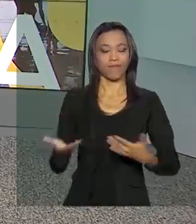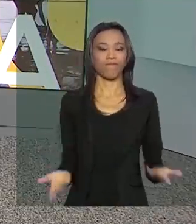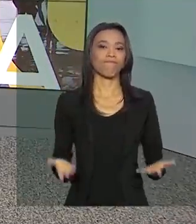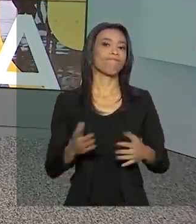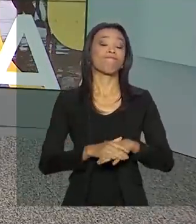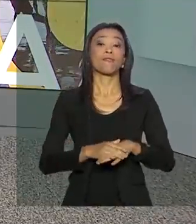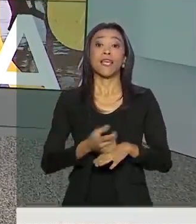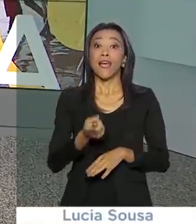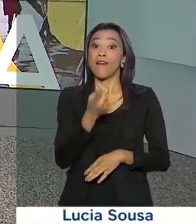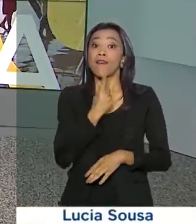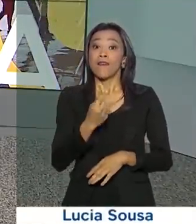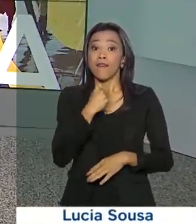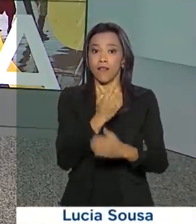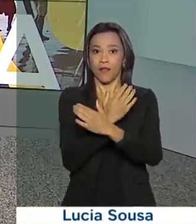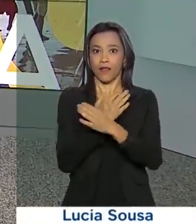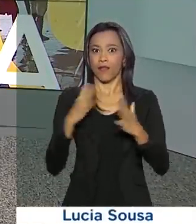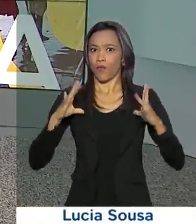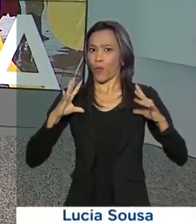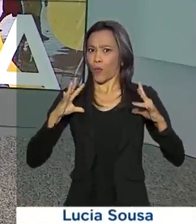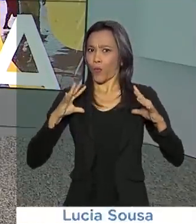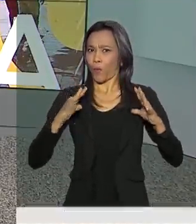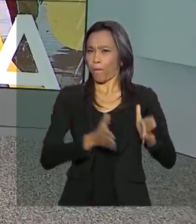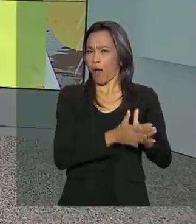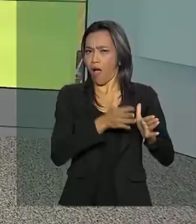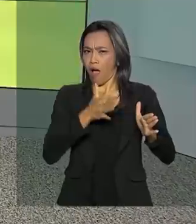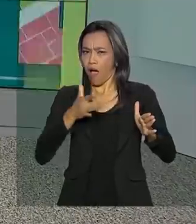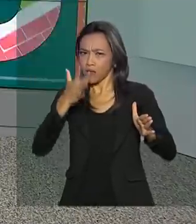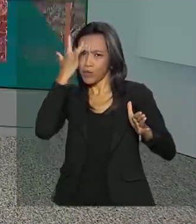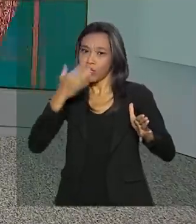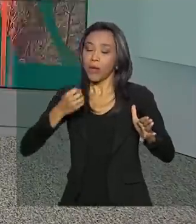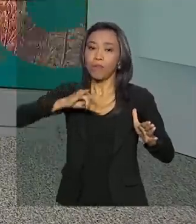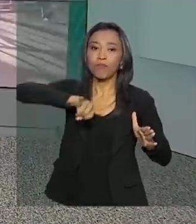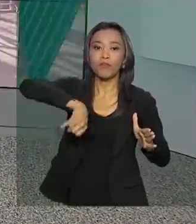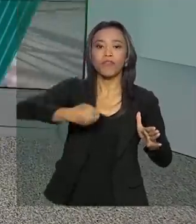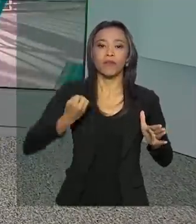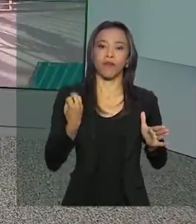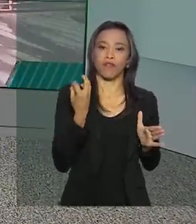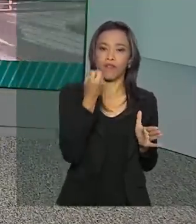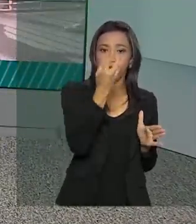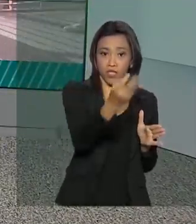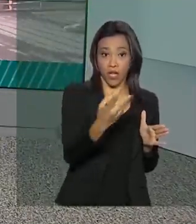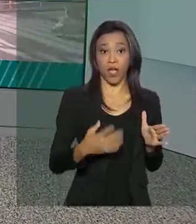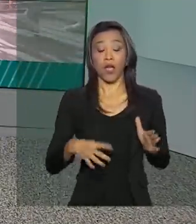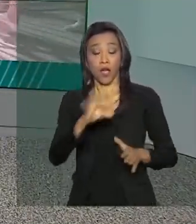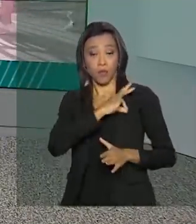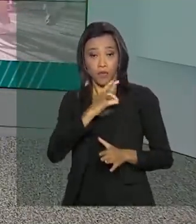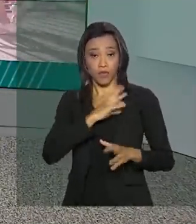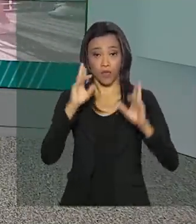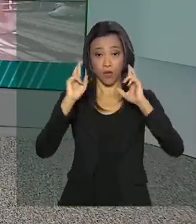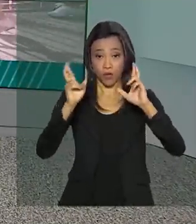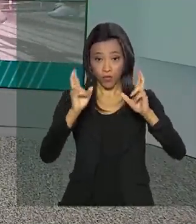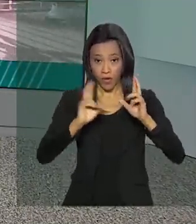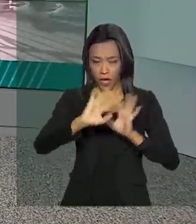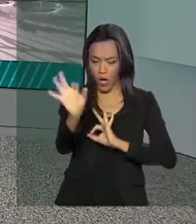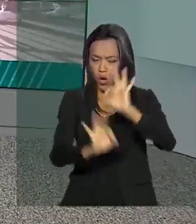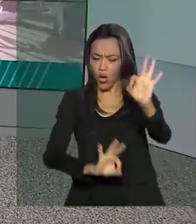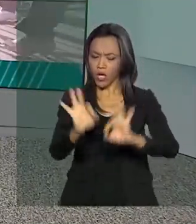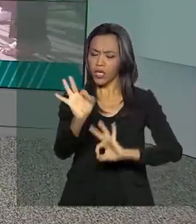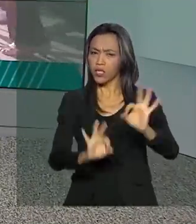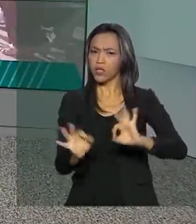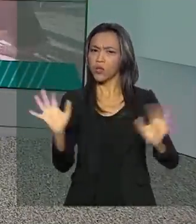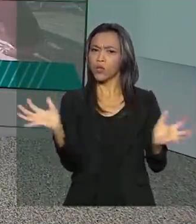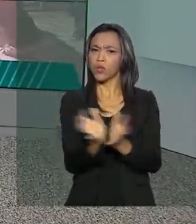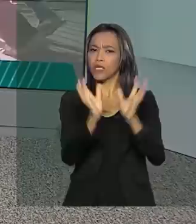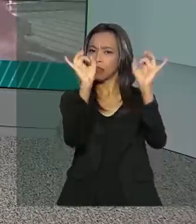prolongado e muita gente aproveita para pegar a estrada. Polícia Rodoviária Federal montou um esquema especial para